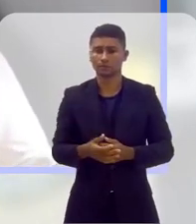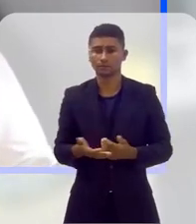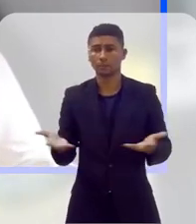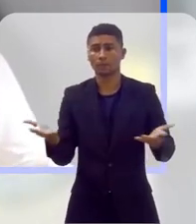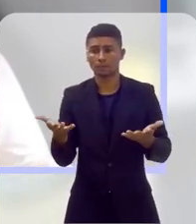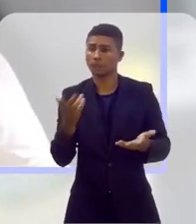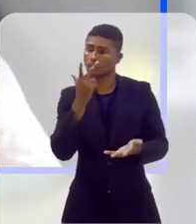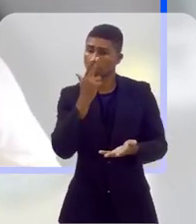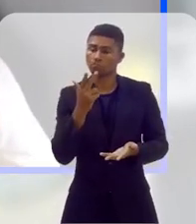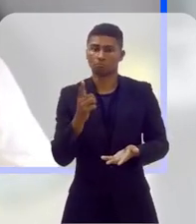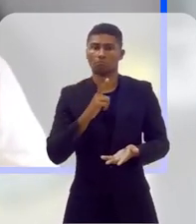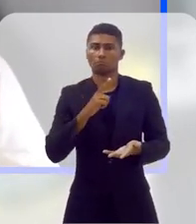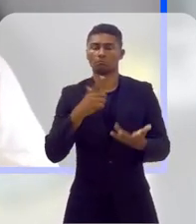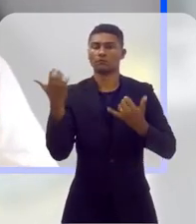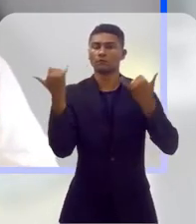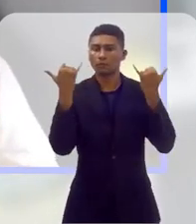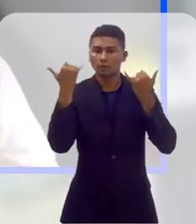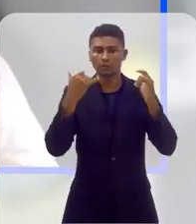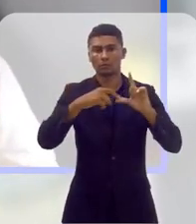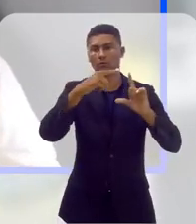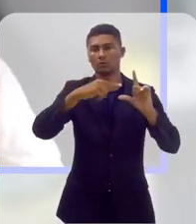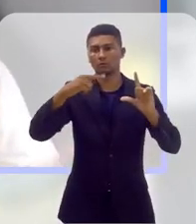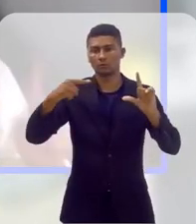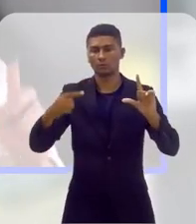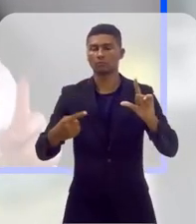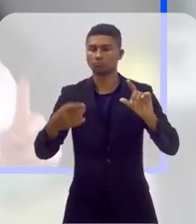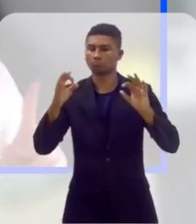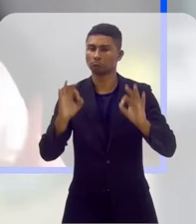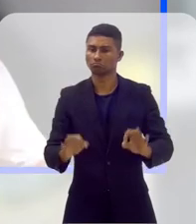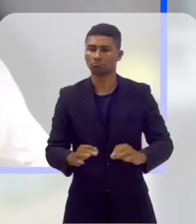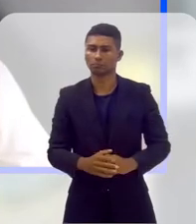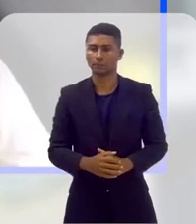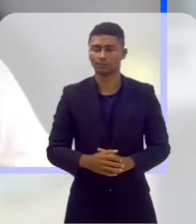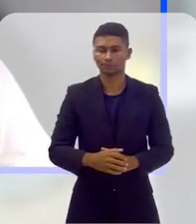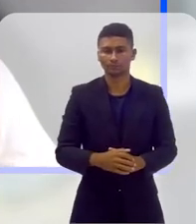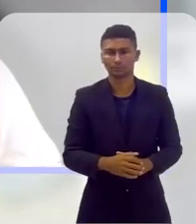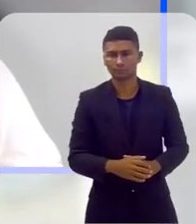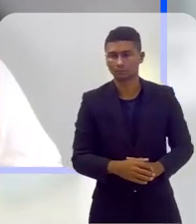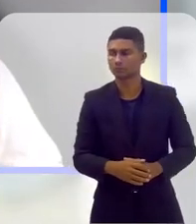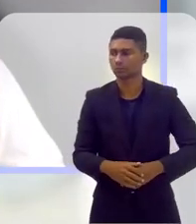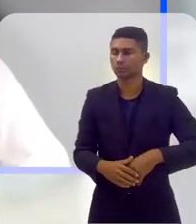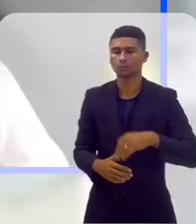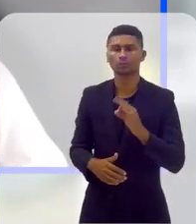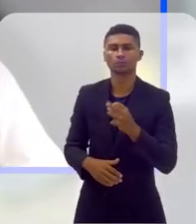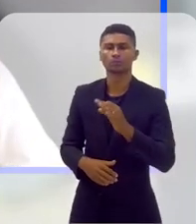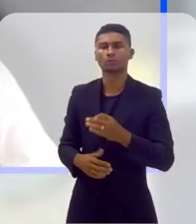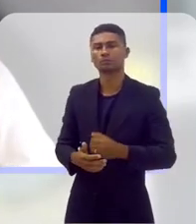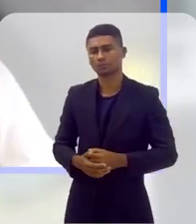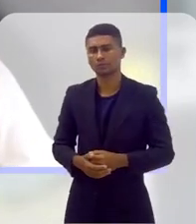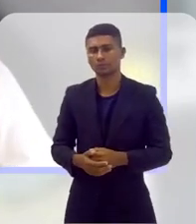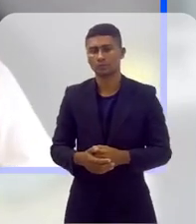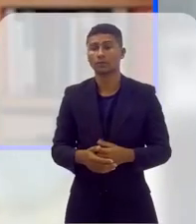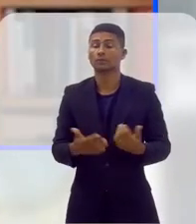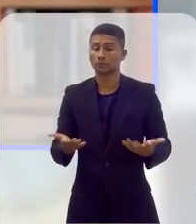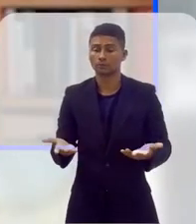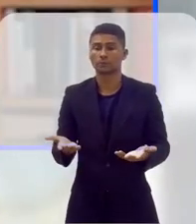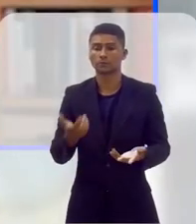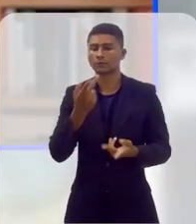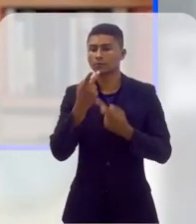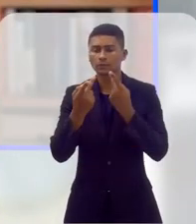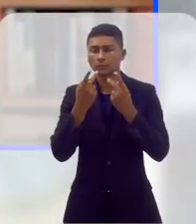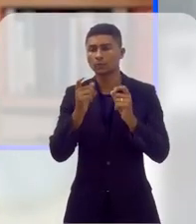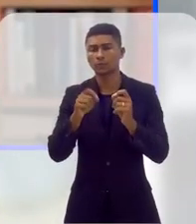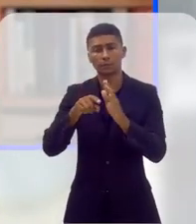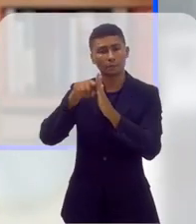começamos a aparecer para as estatísticas estatais oficiais. Pois é, professor Eder, a gente está